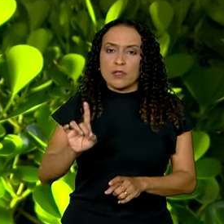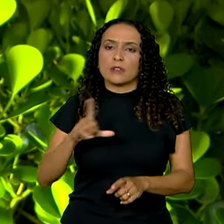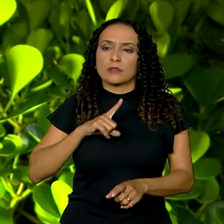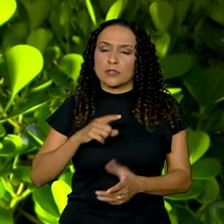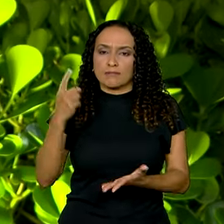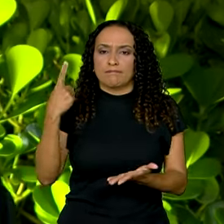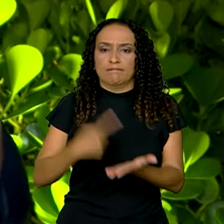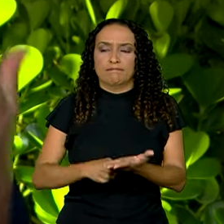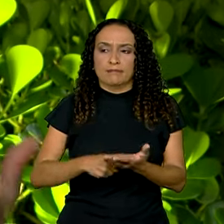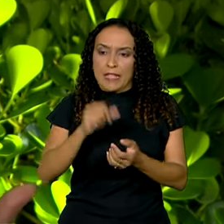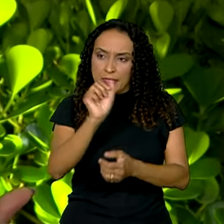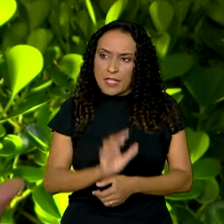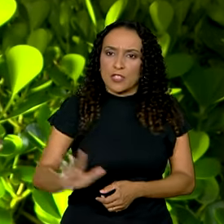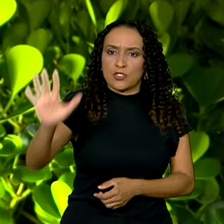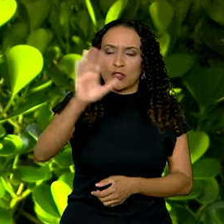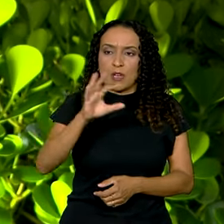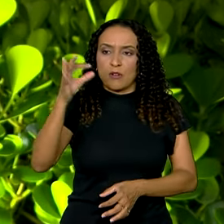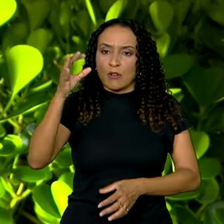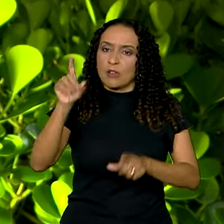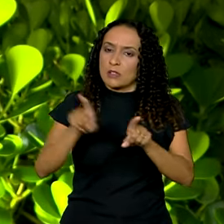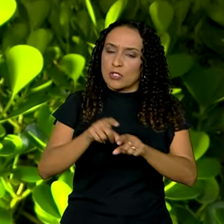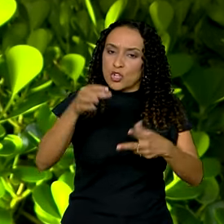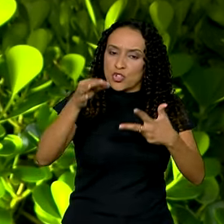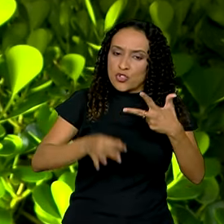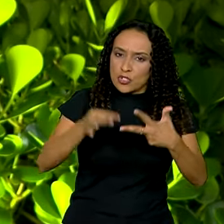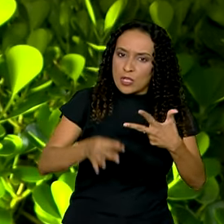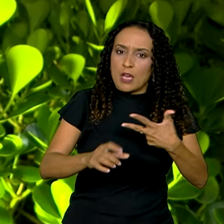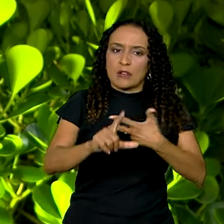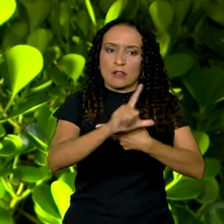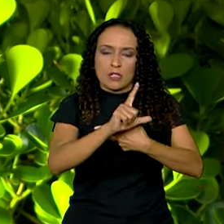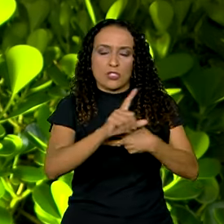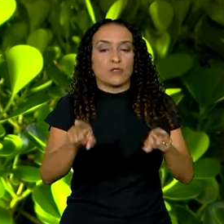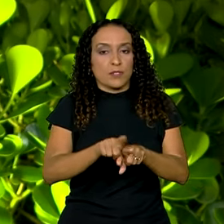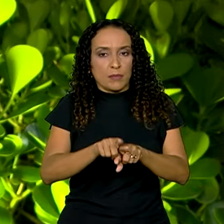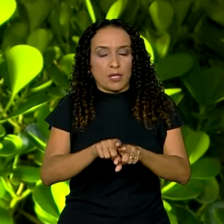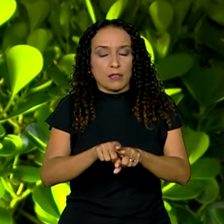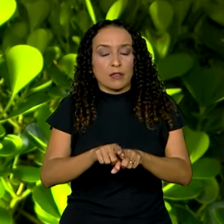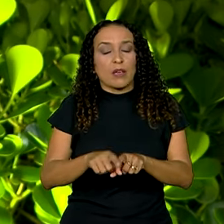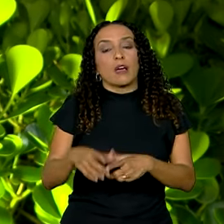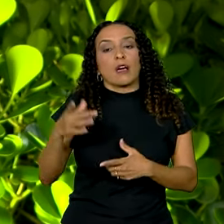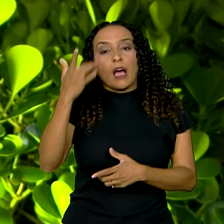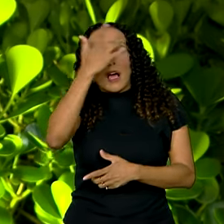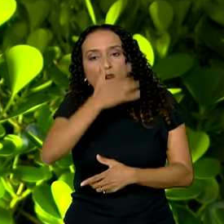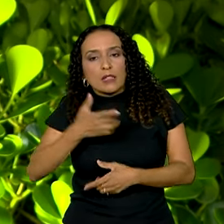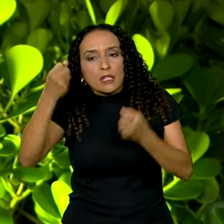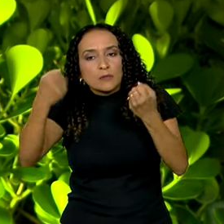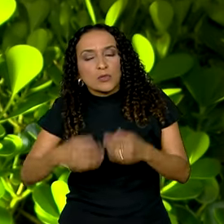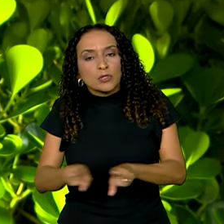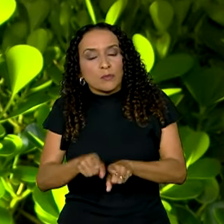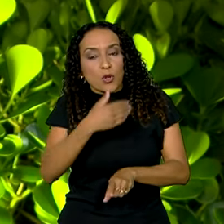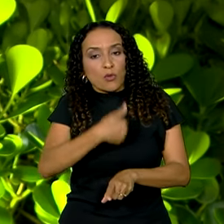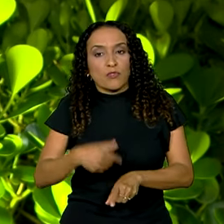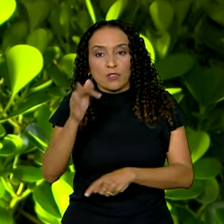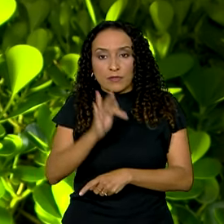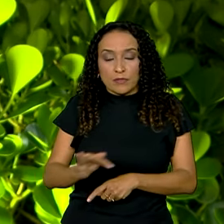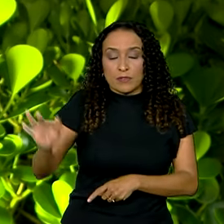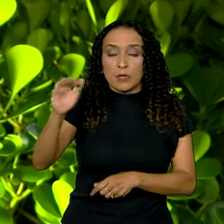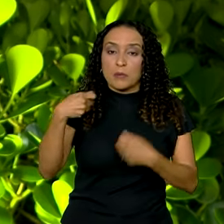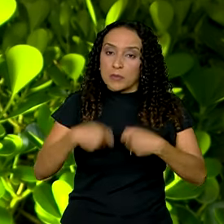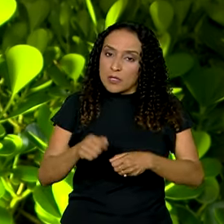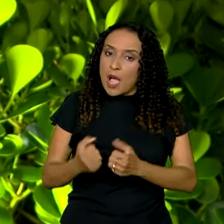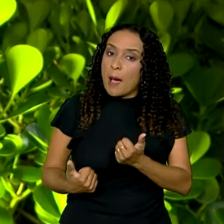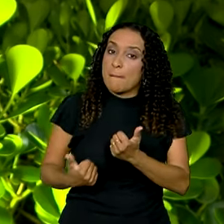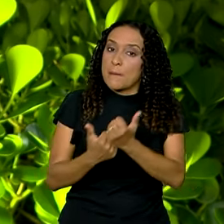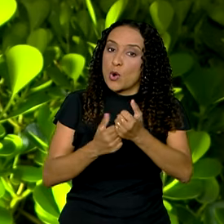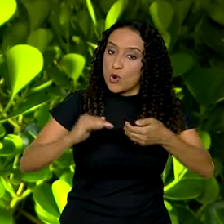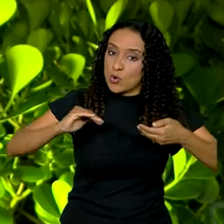pacto nacional com o judiciário e também com o legislativo. Fernando Haddad disse ainda que o governo federal precisa de apoio no Congresso